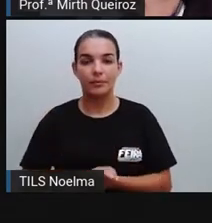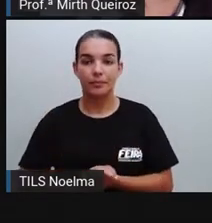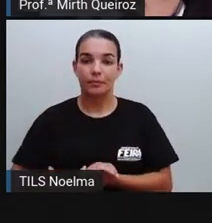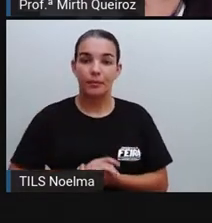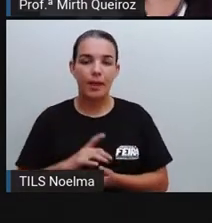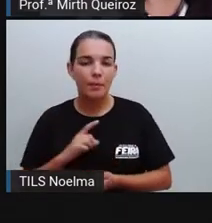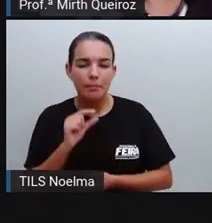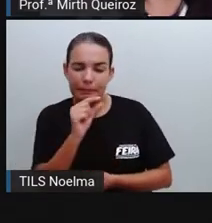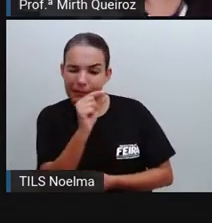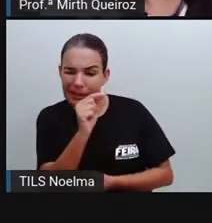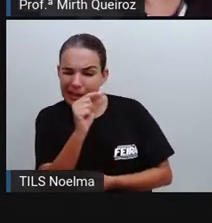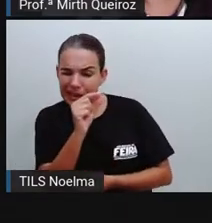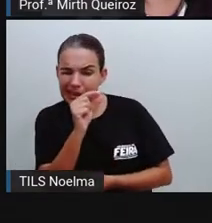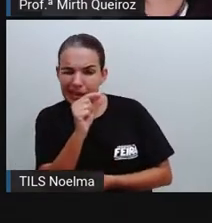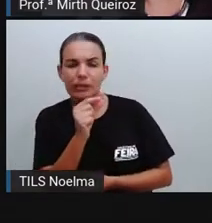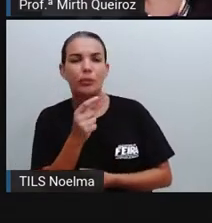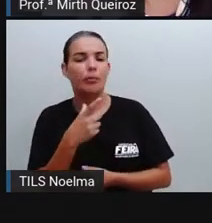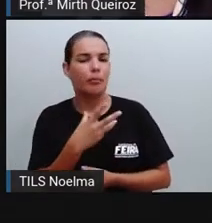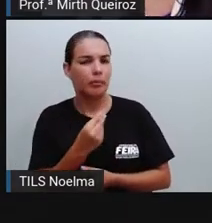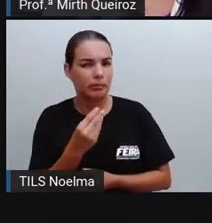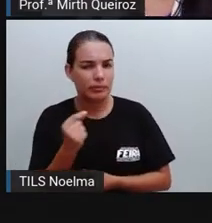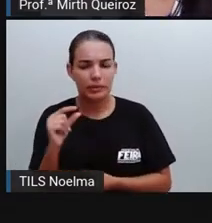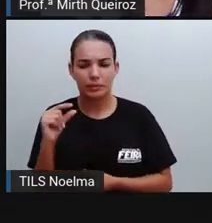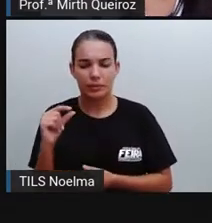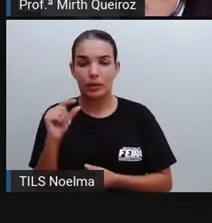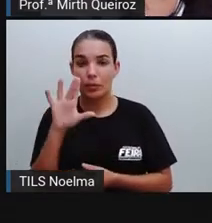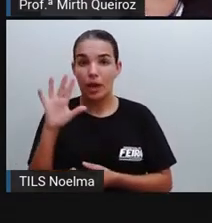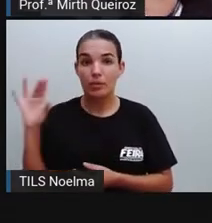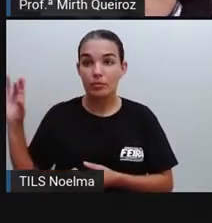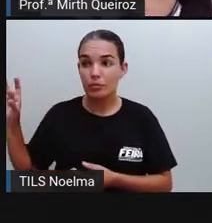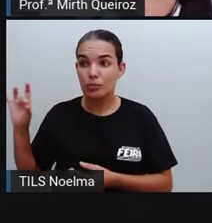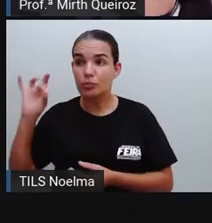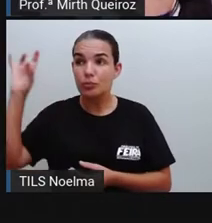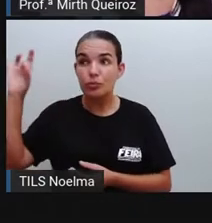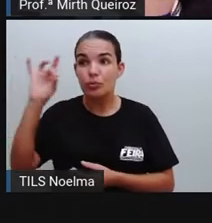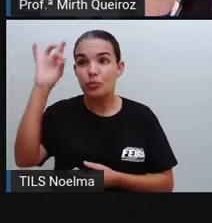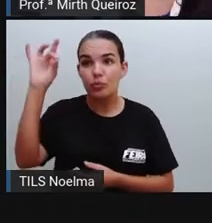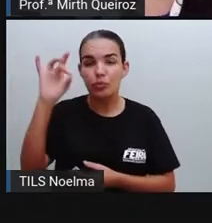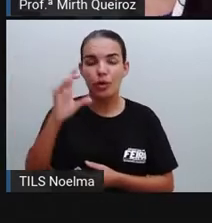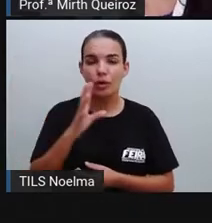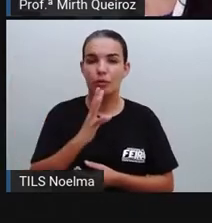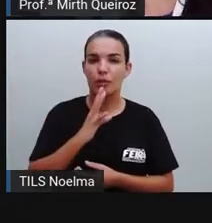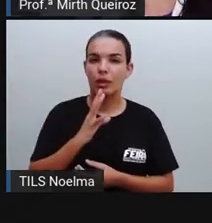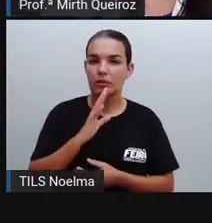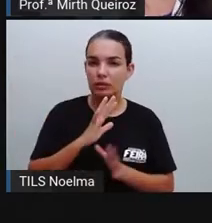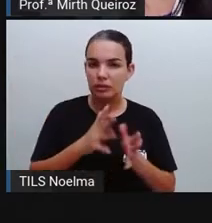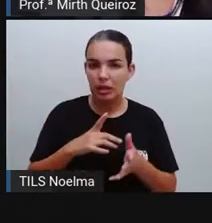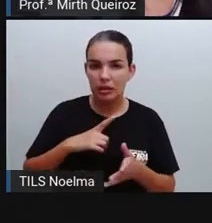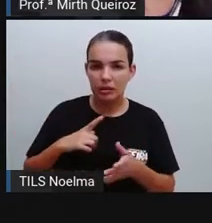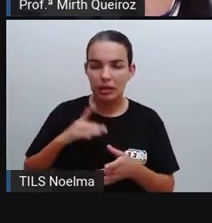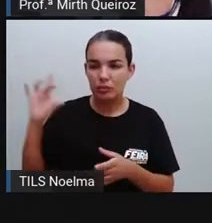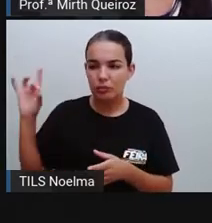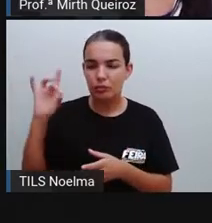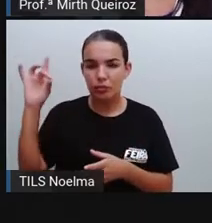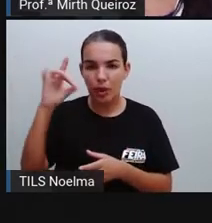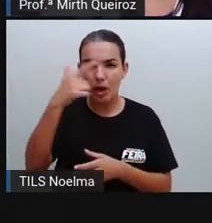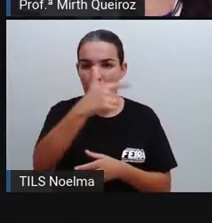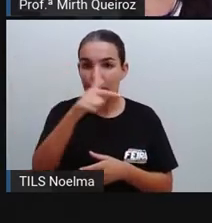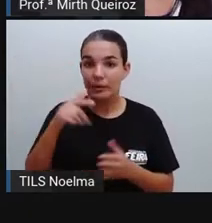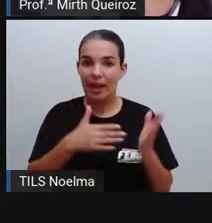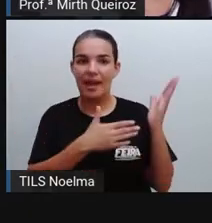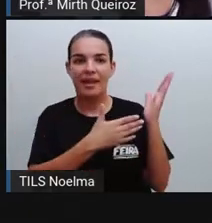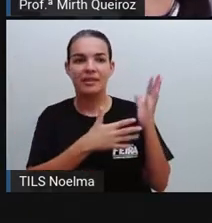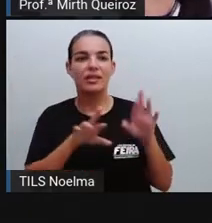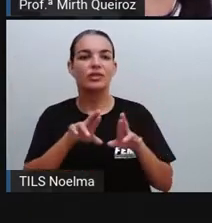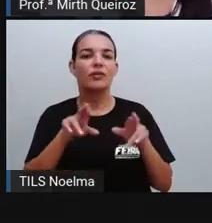pequenininho, ele é mais pequenininho que os mosquitos que a gente vê aí comumente, né? Ele é preto,